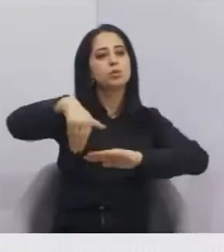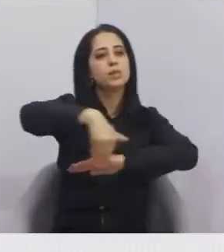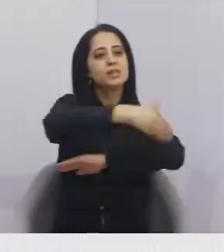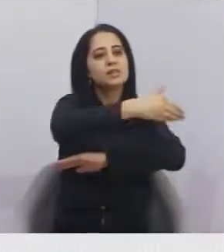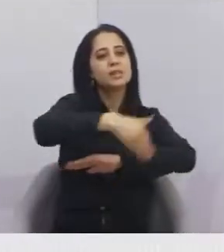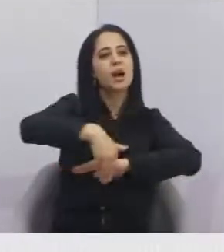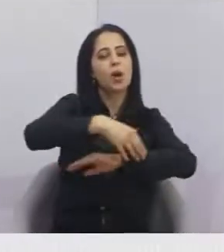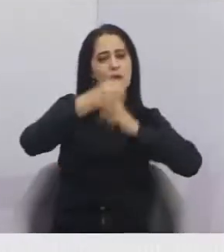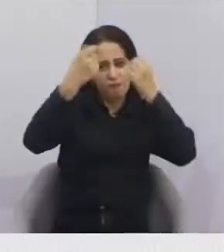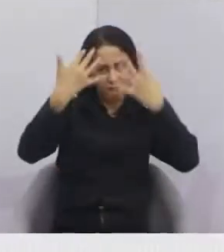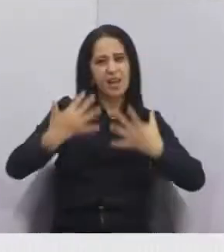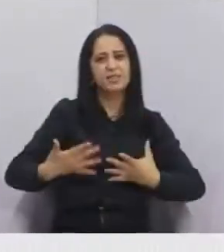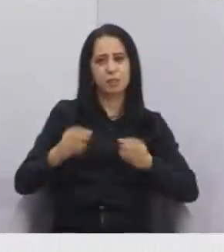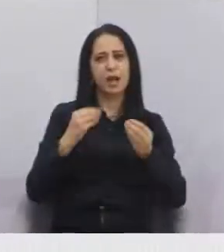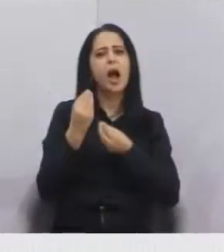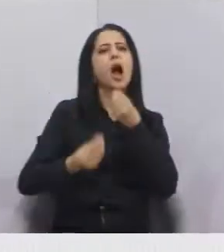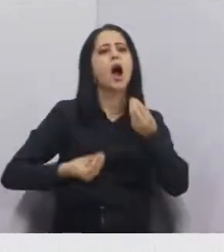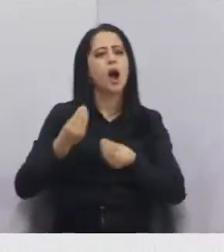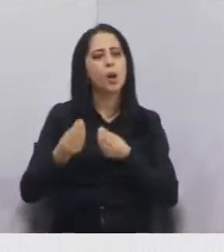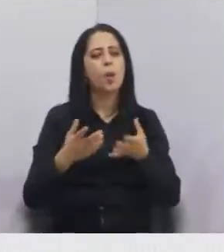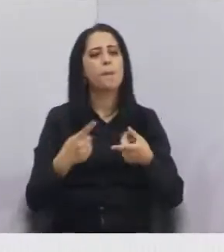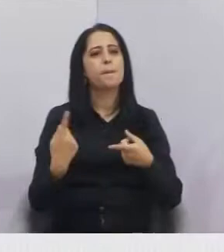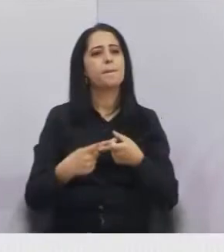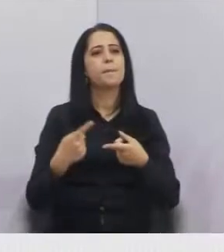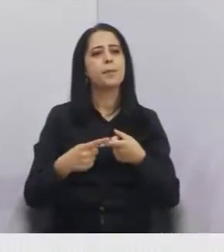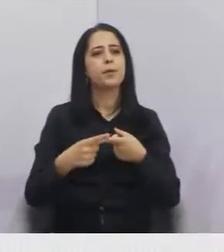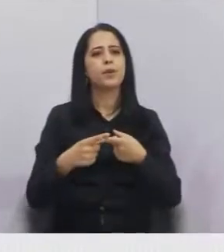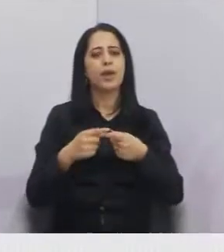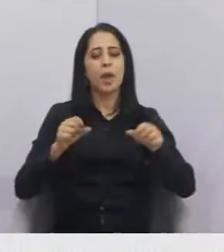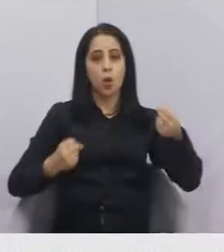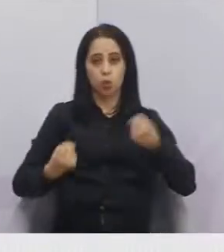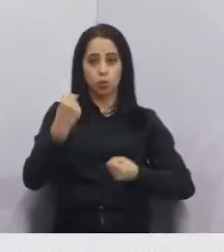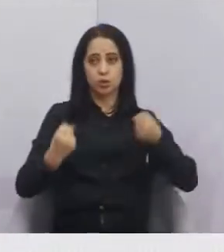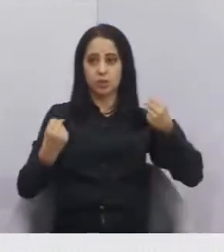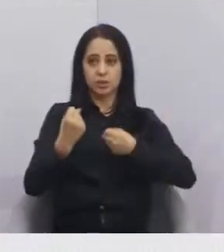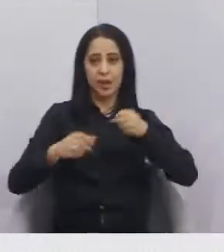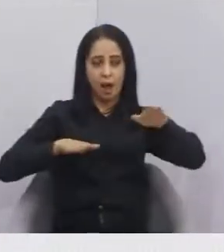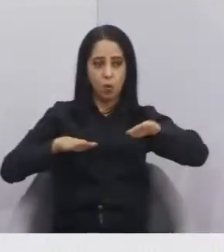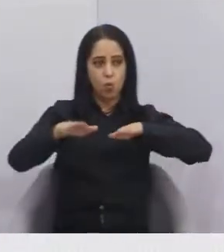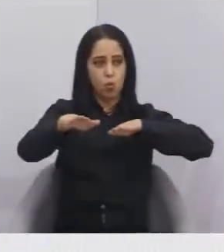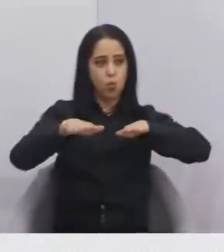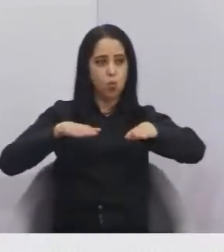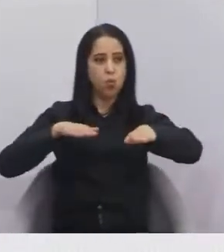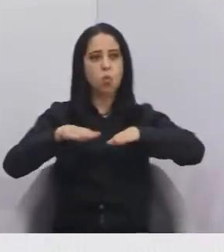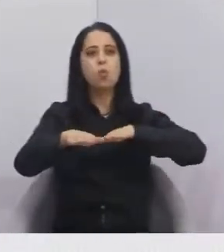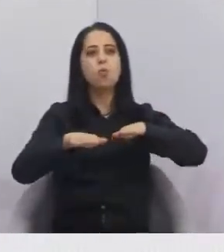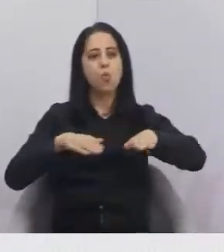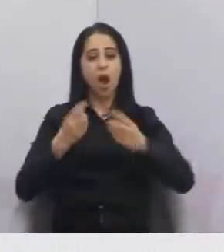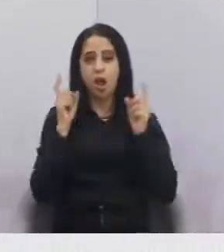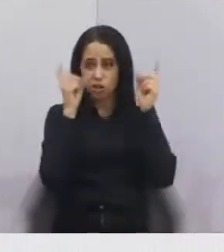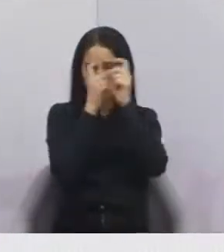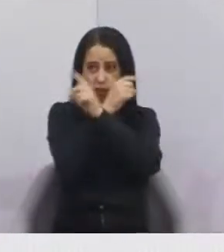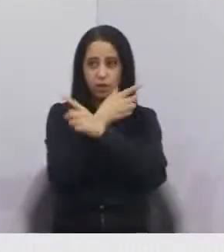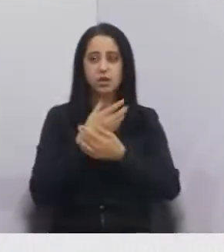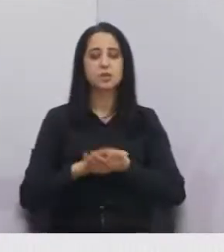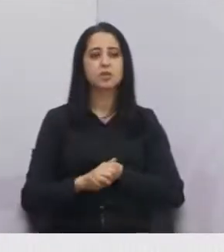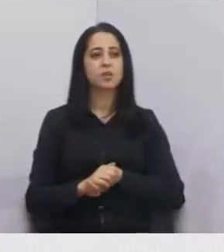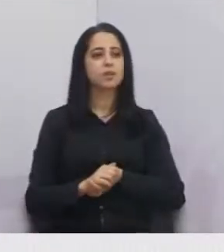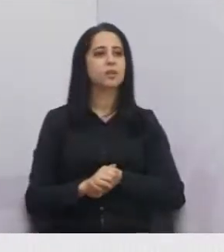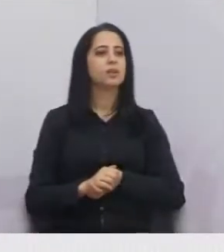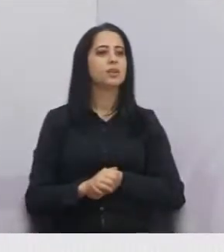Ele vai explicar melhor como funciona isso. Porque aqui, o fluxo de veículo é muito grande para acessar a Davi Lindo. Pois não, Luiz.